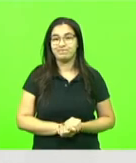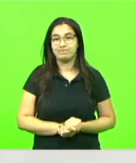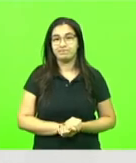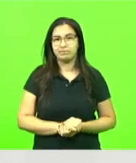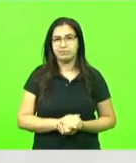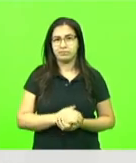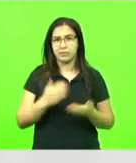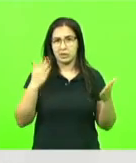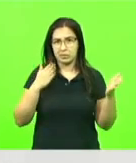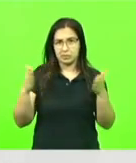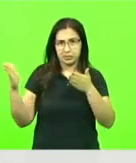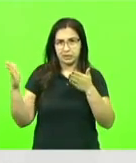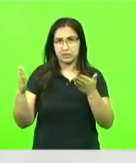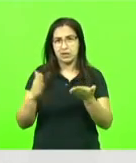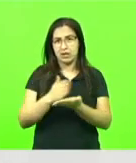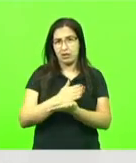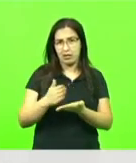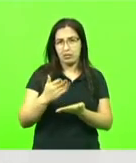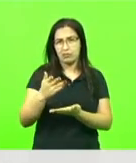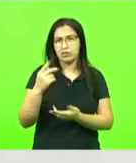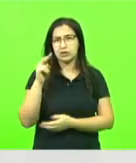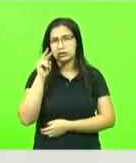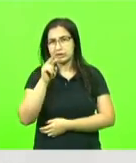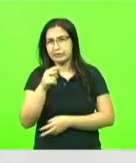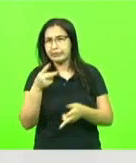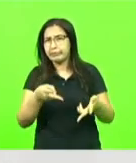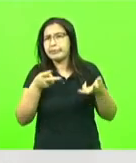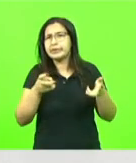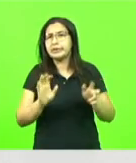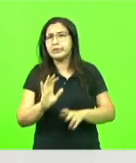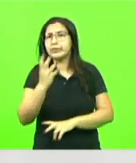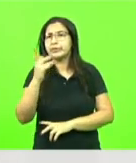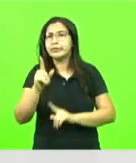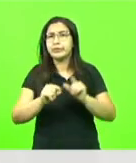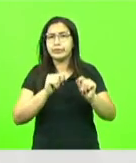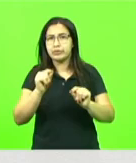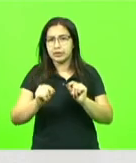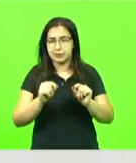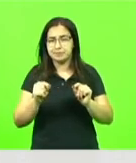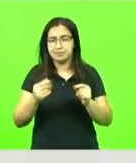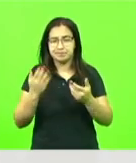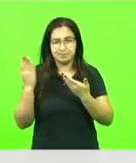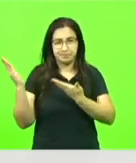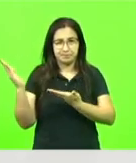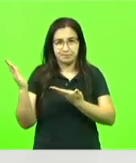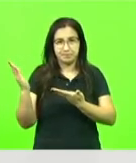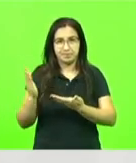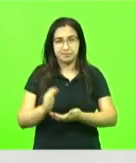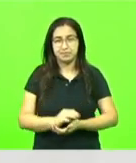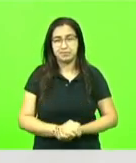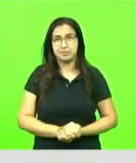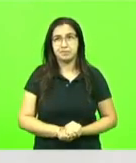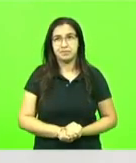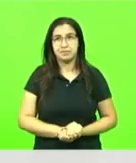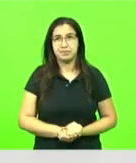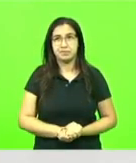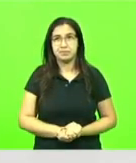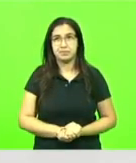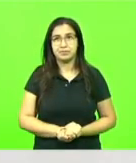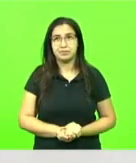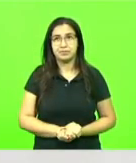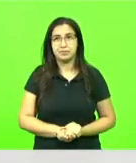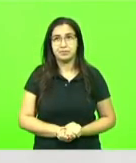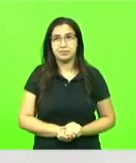imagenzinhas para mostrar ali, só para vocês terem uma noção ali do furto, ou seja, você subtrair a coisa móvel sem oferecer